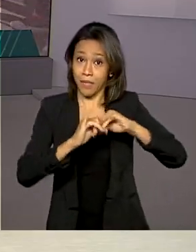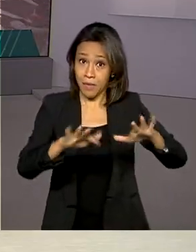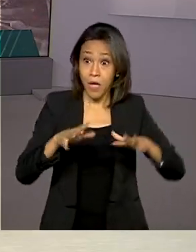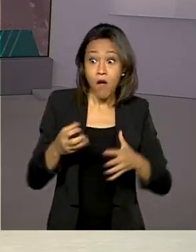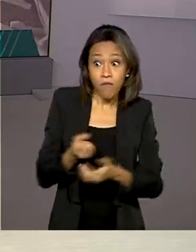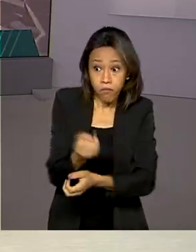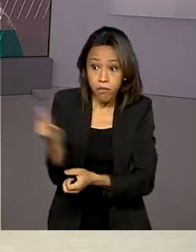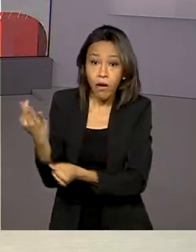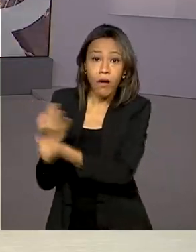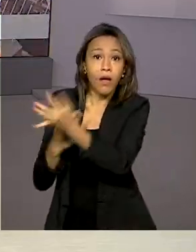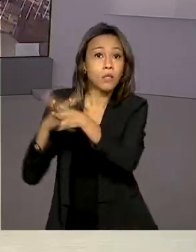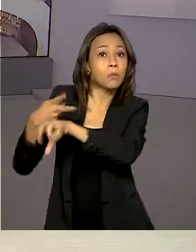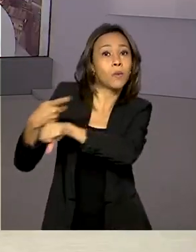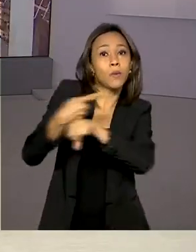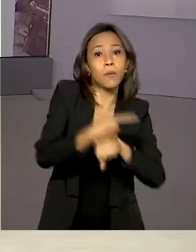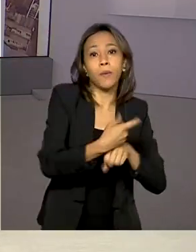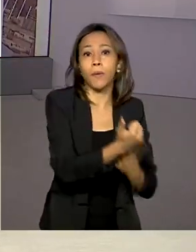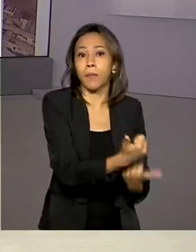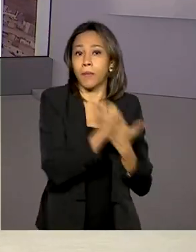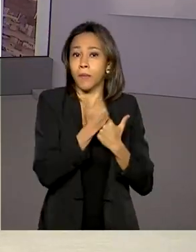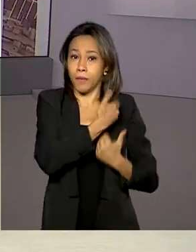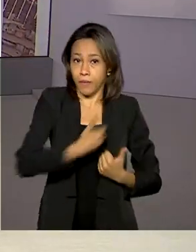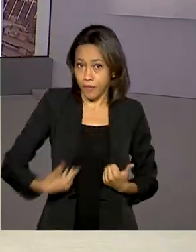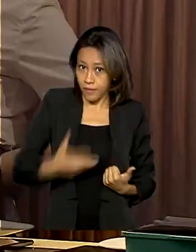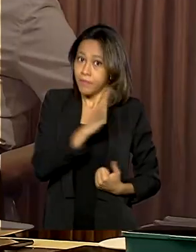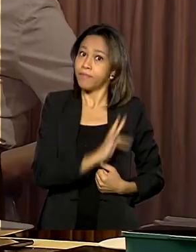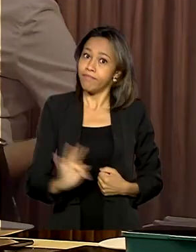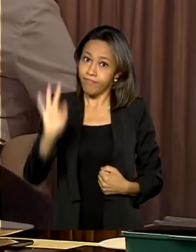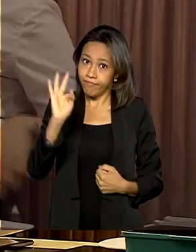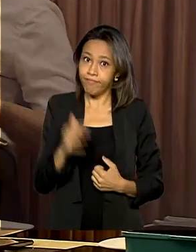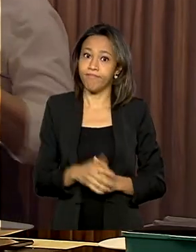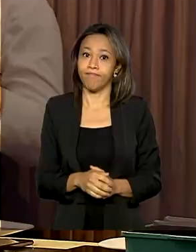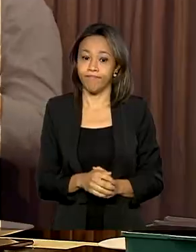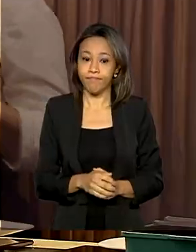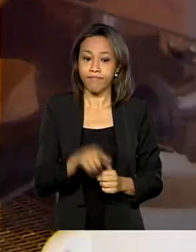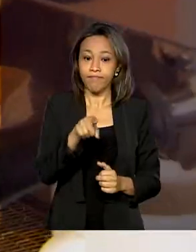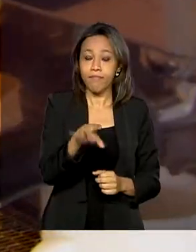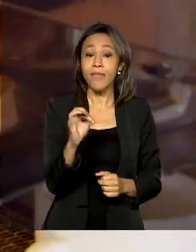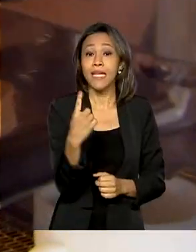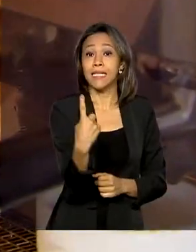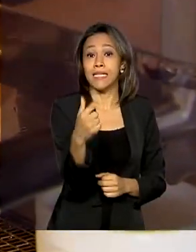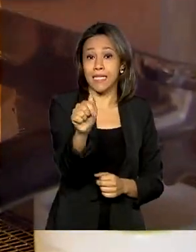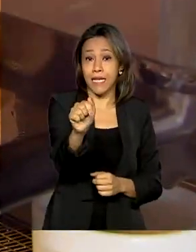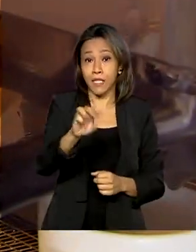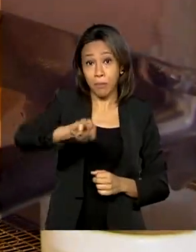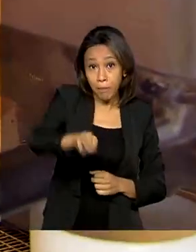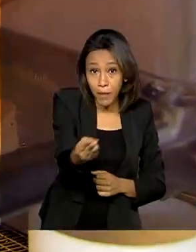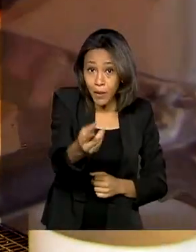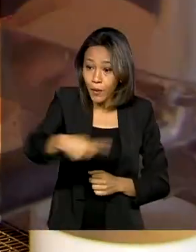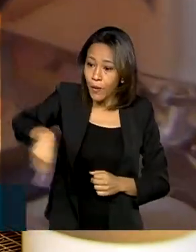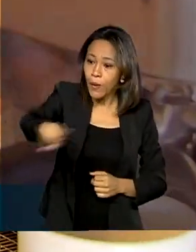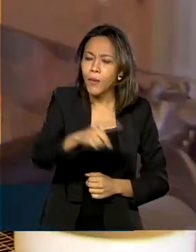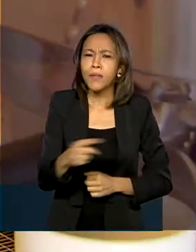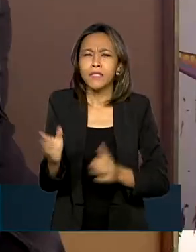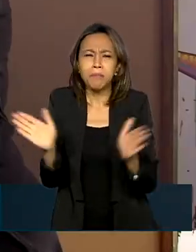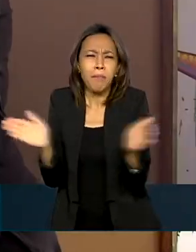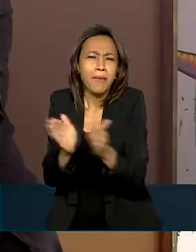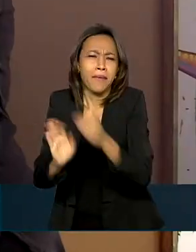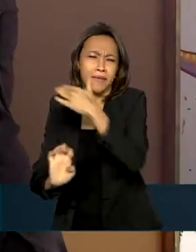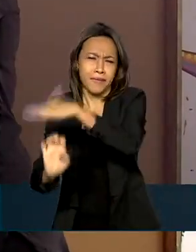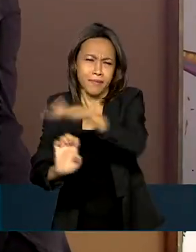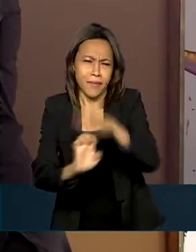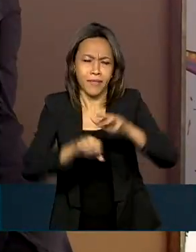socorro oferecidas pelo governo federal. São 17 milhões de pequenos negócios em diversos